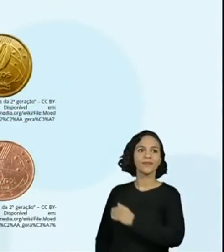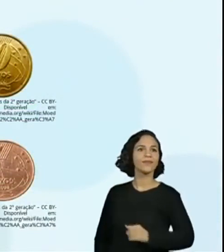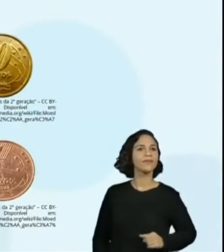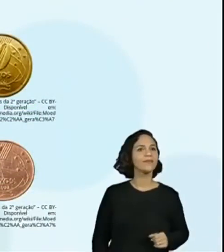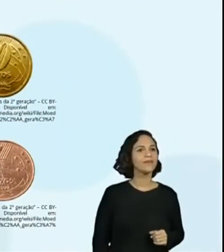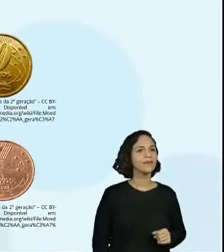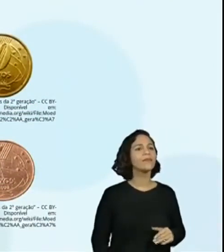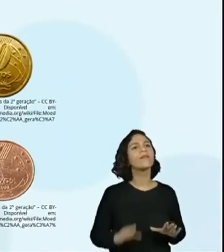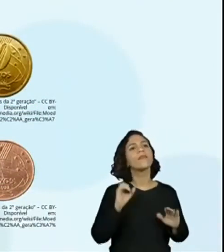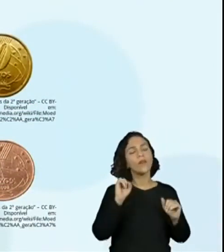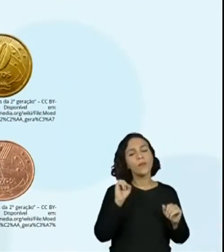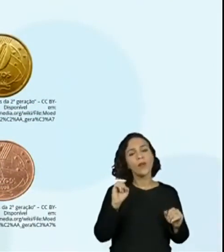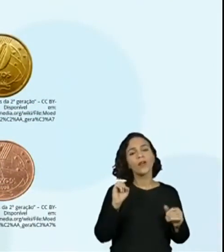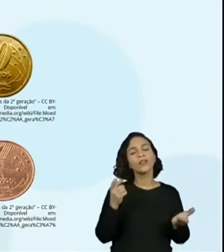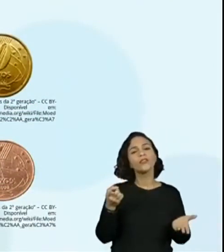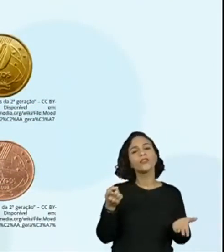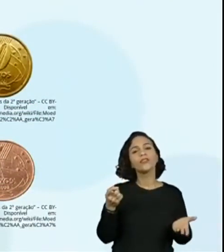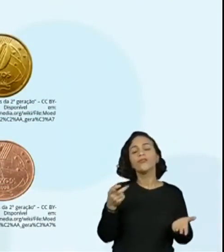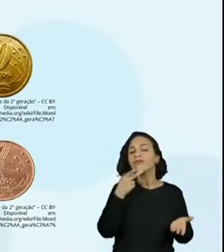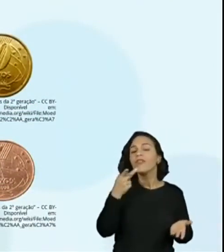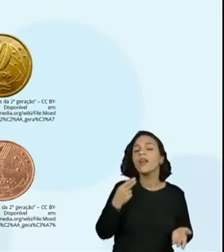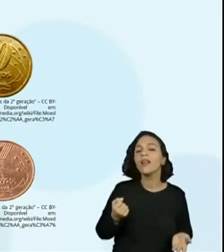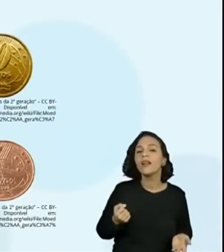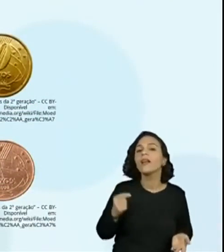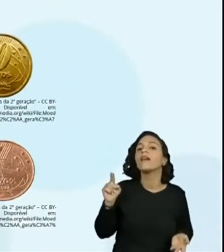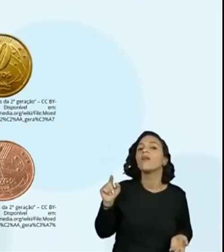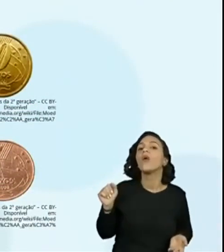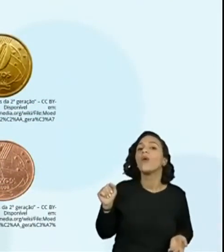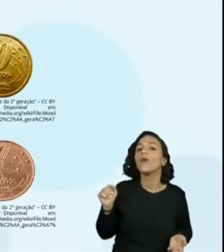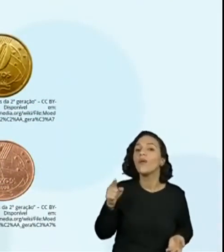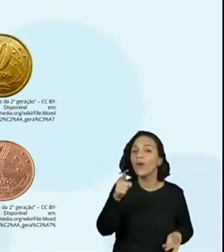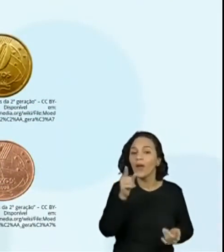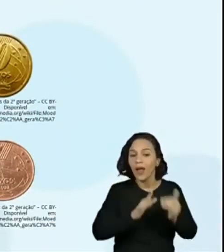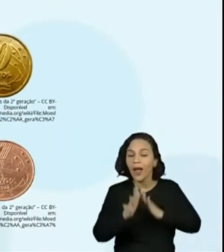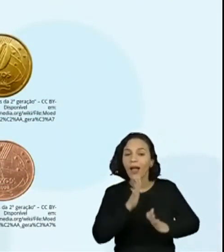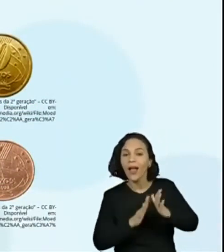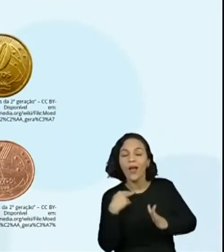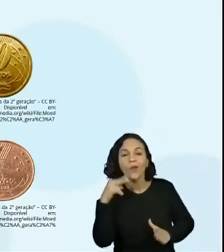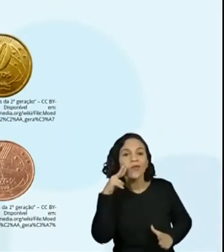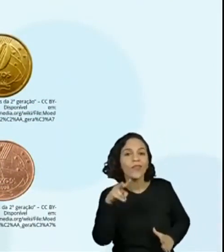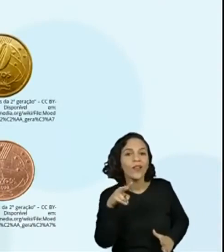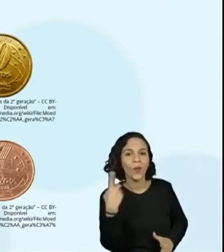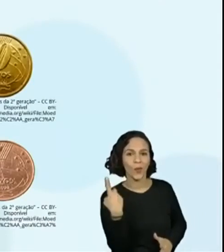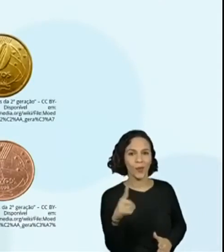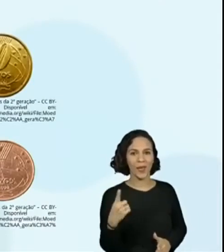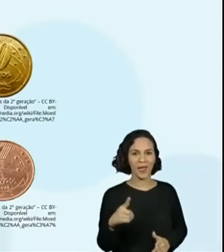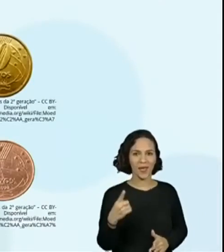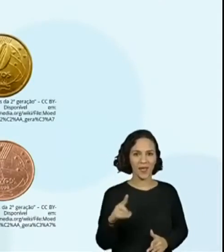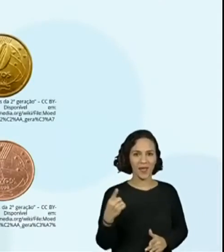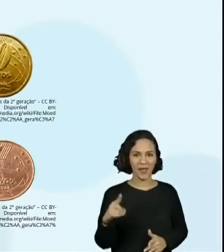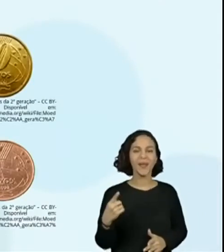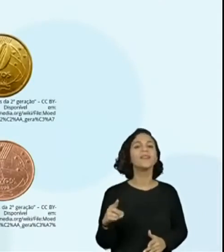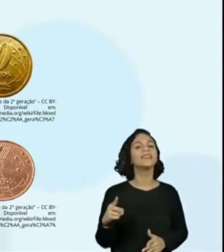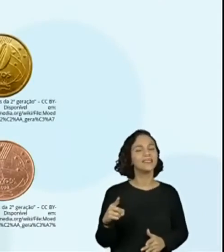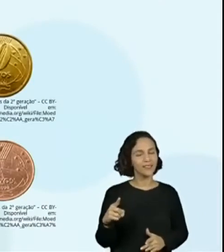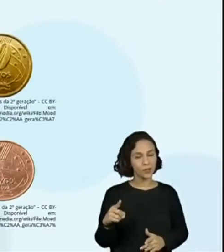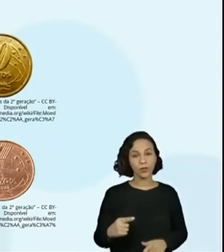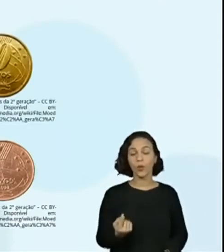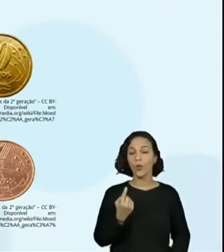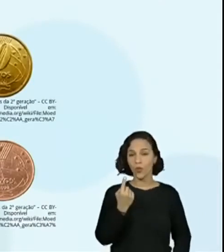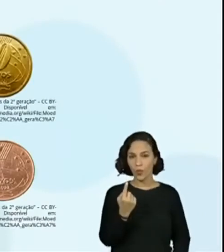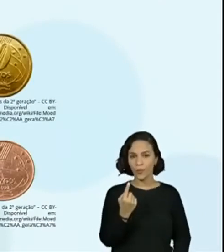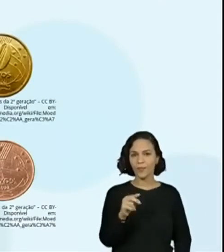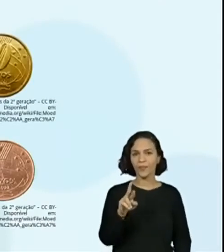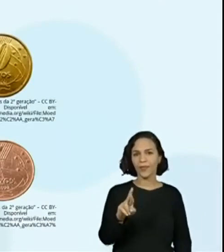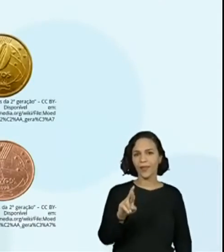falar, não precisa escrever. Pode falar aí que a gente escuta daqui. Moeda de um real. Muito bem. Então essa moeda é a de